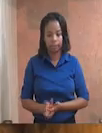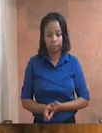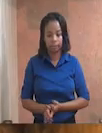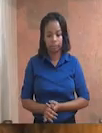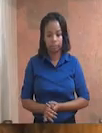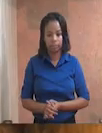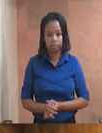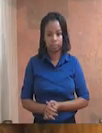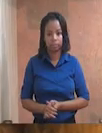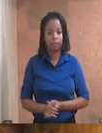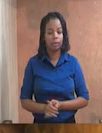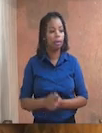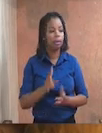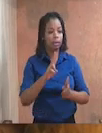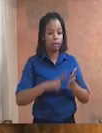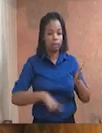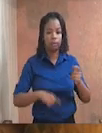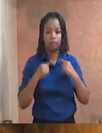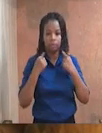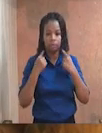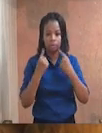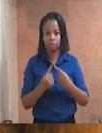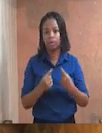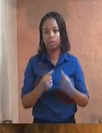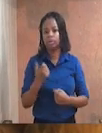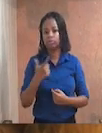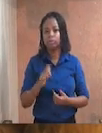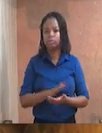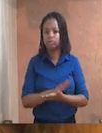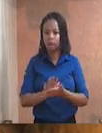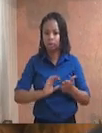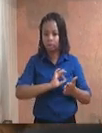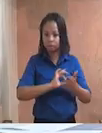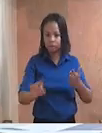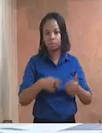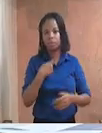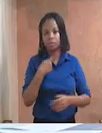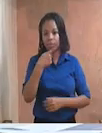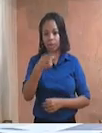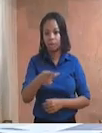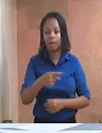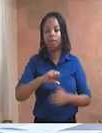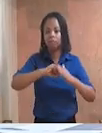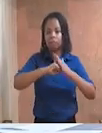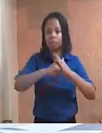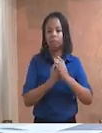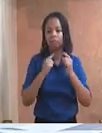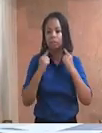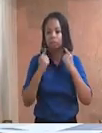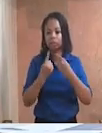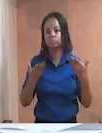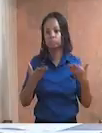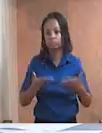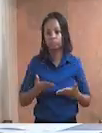Lido o expediente, não havendo nenhum vereador escrito para falar, damos encerrada esta sessão.